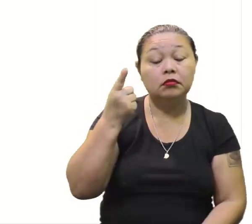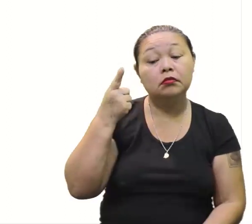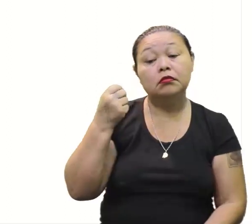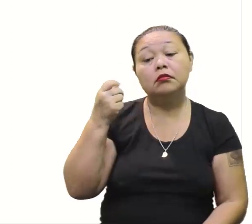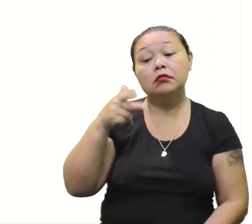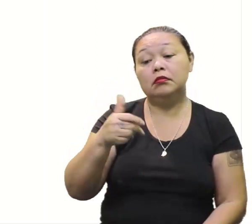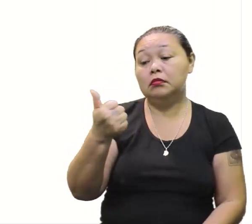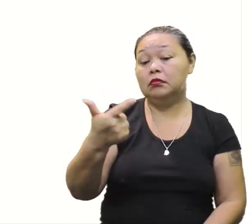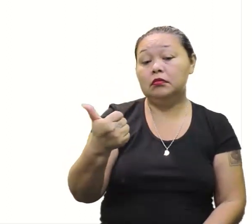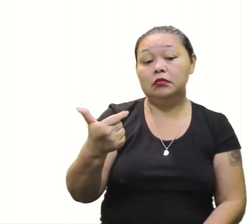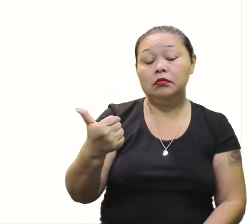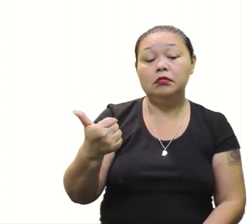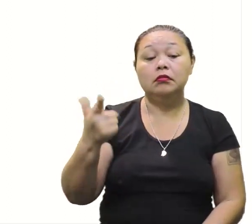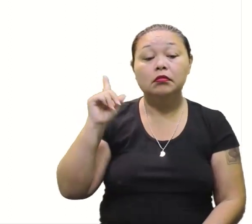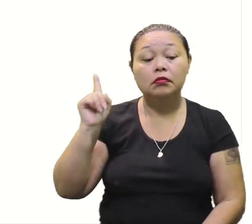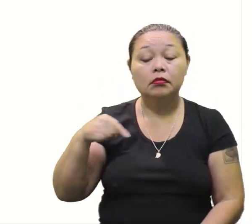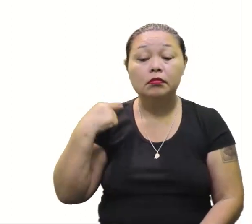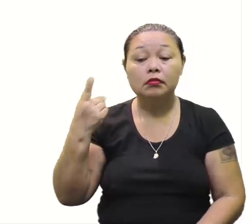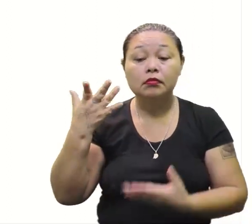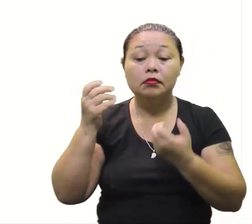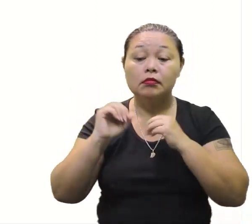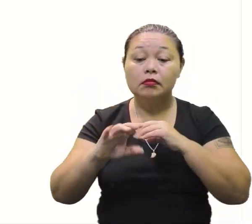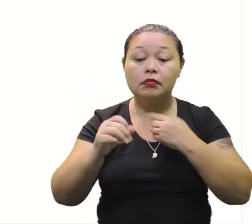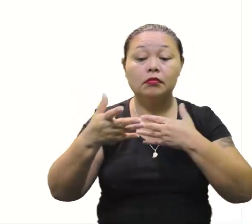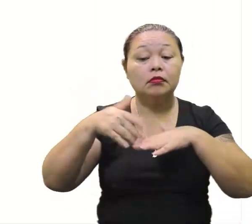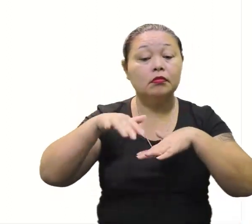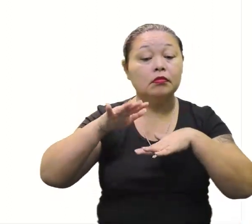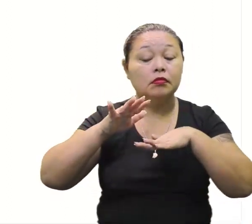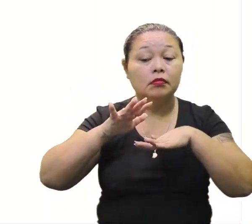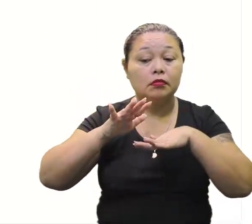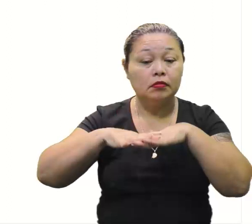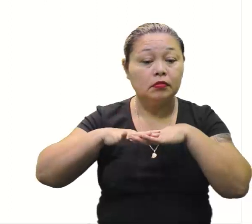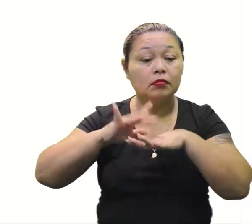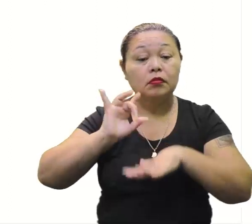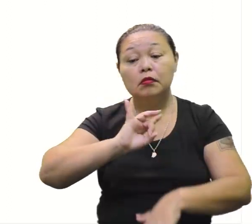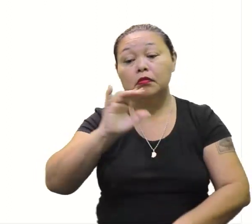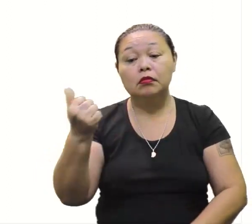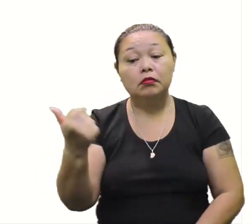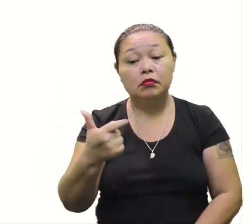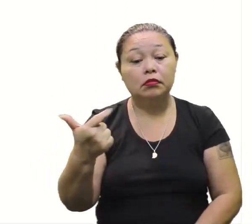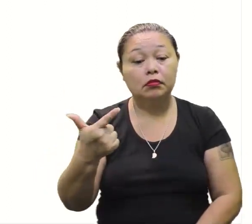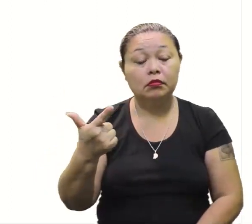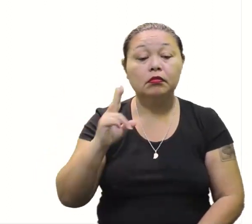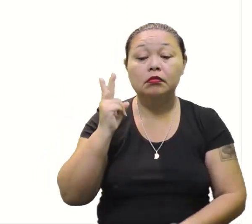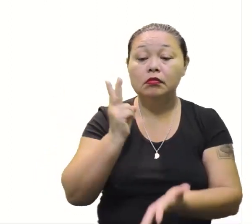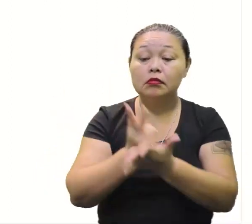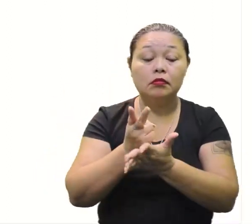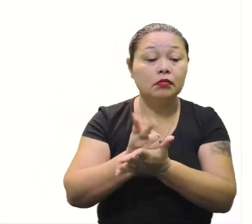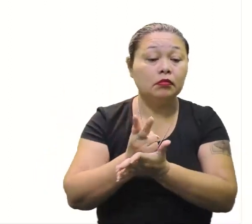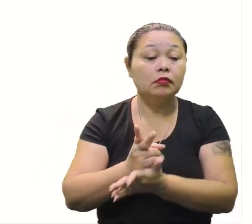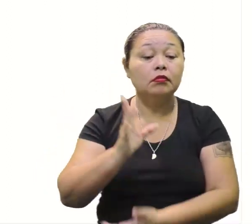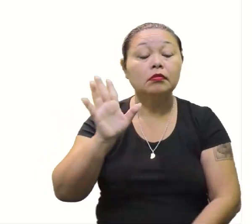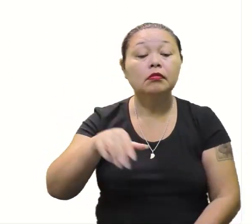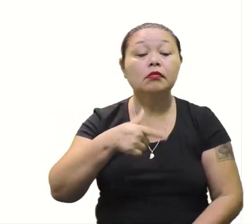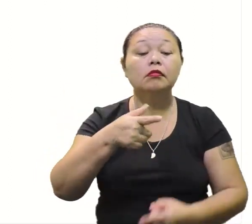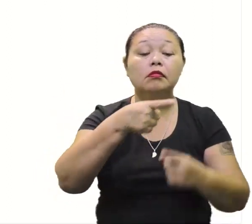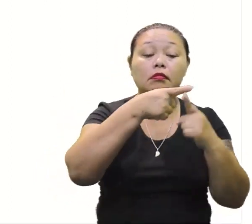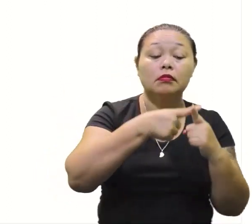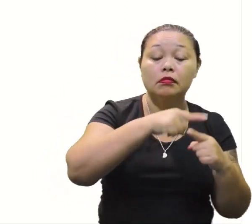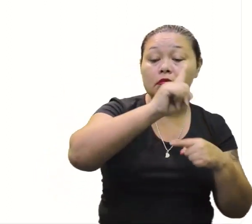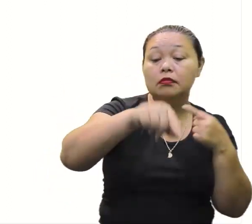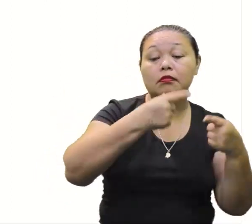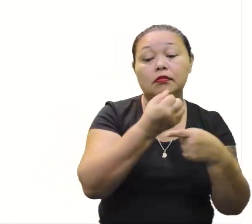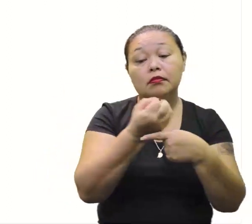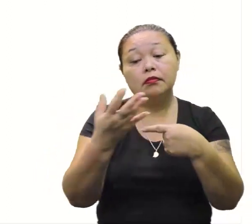12. Lembrando que pela educação matemática, mais 12 ou só 12 é a mesma coisa. Está multiplicando, vai